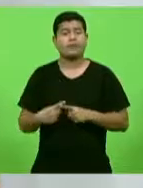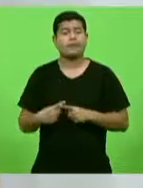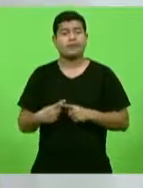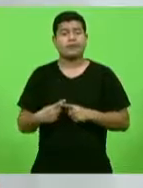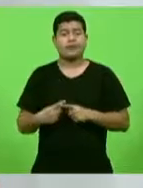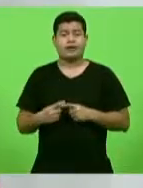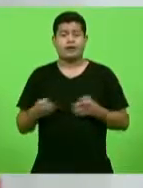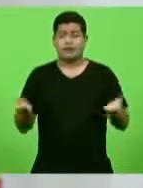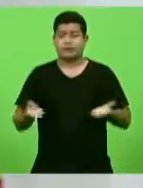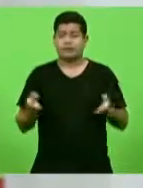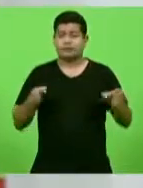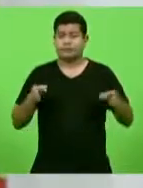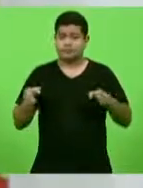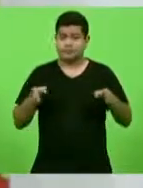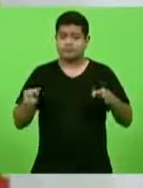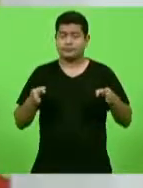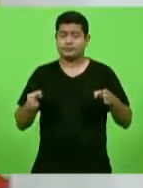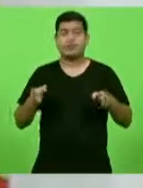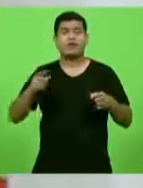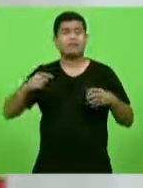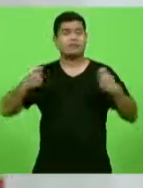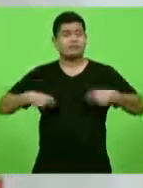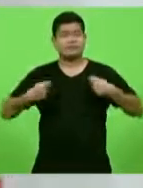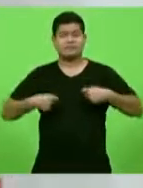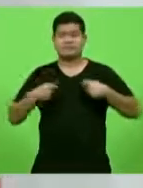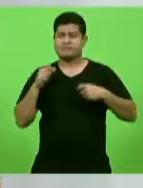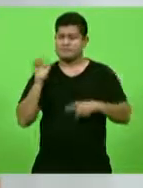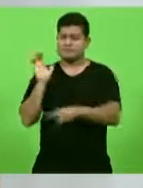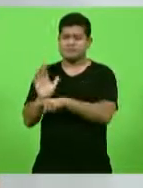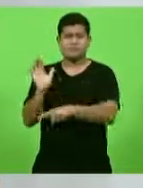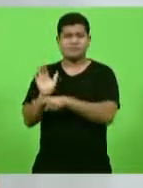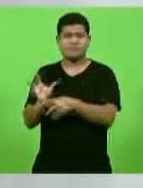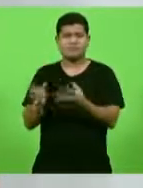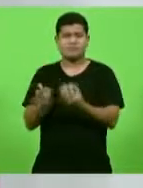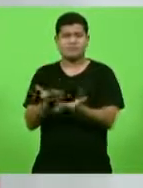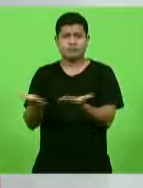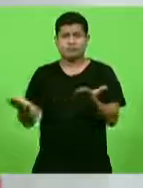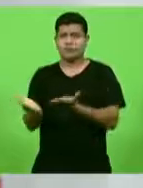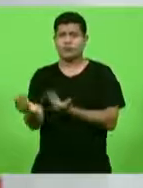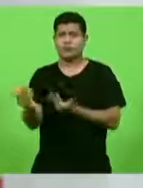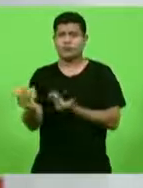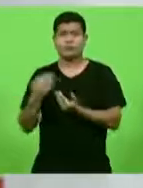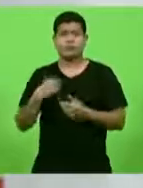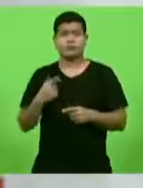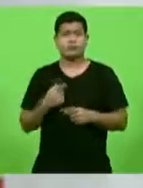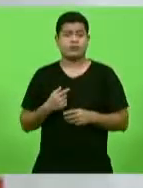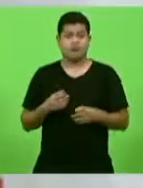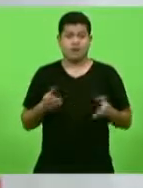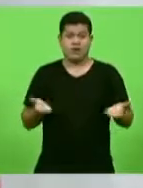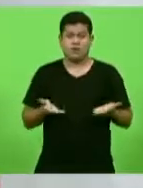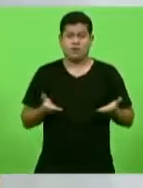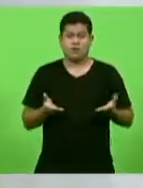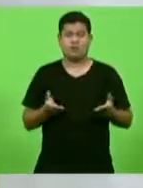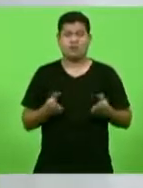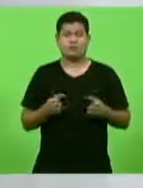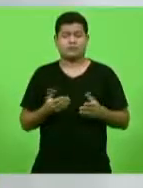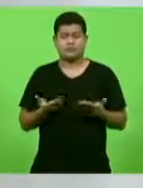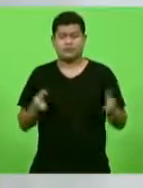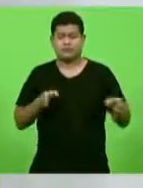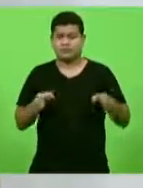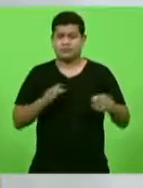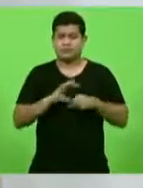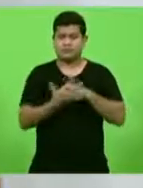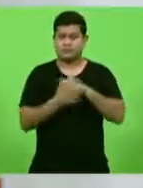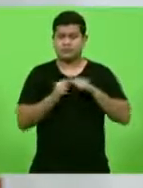é preciso muito apoio aos jovens, que, durante essa pandemia, perderam oportunidades, aulas